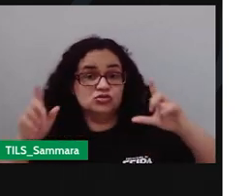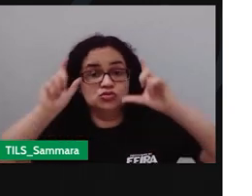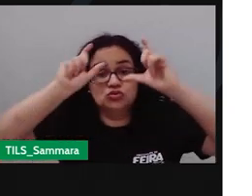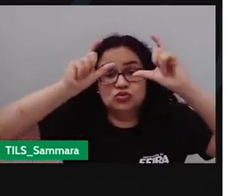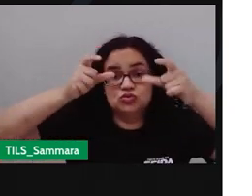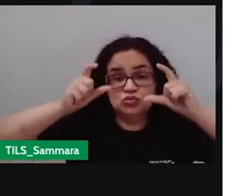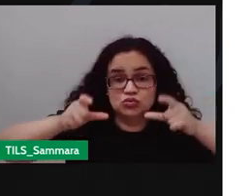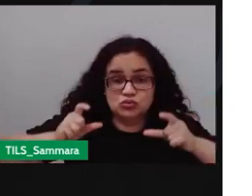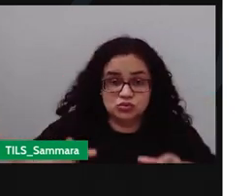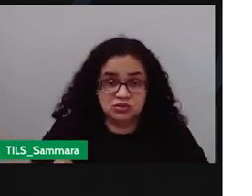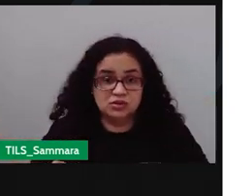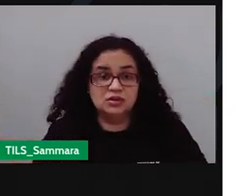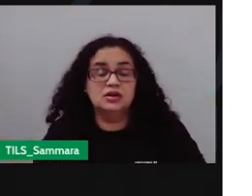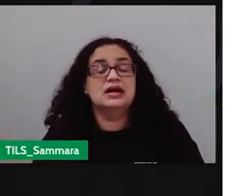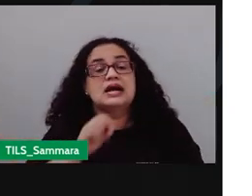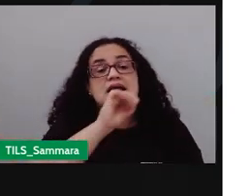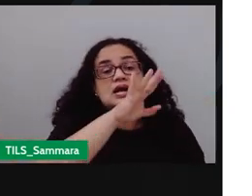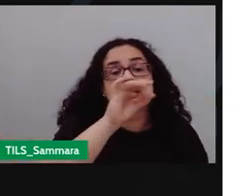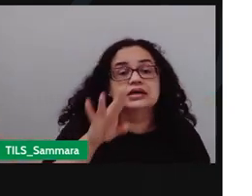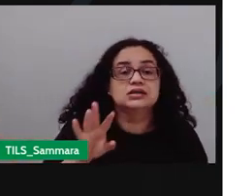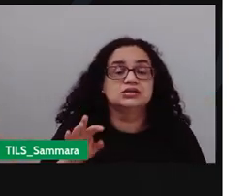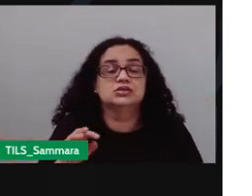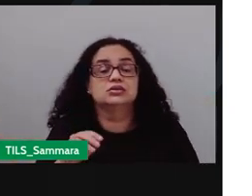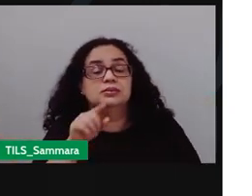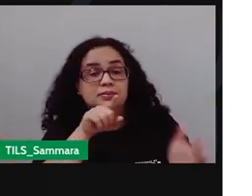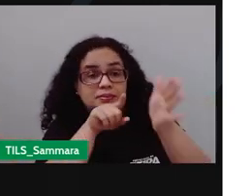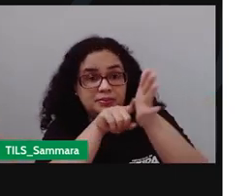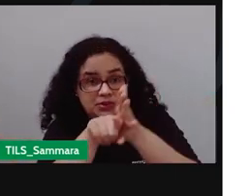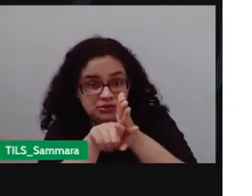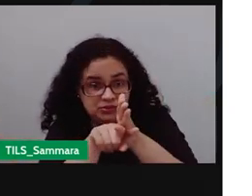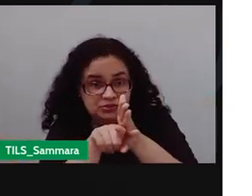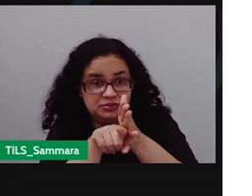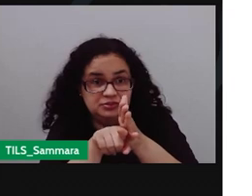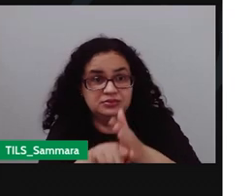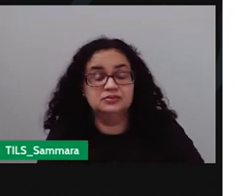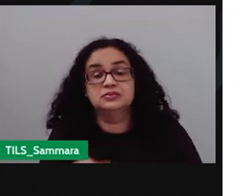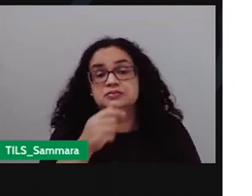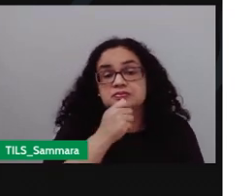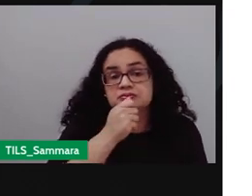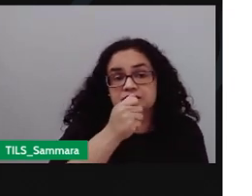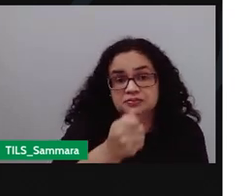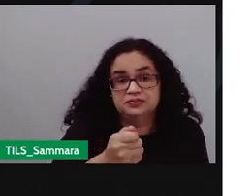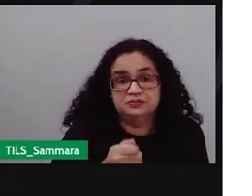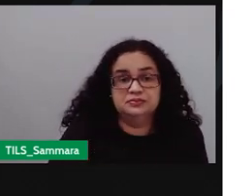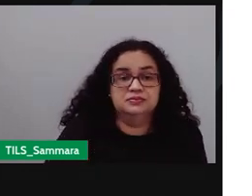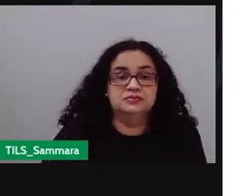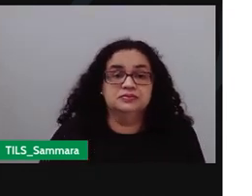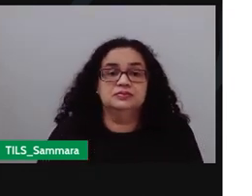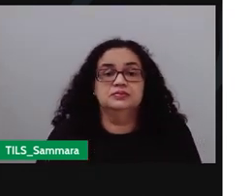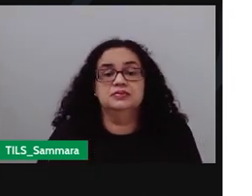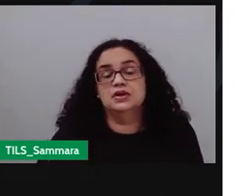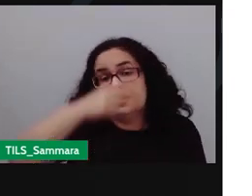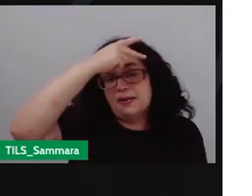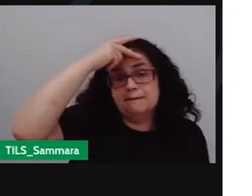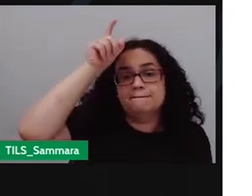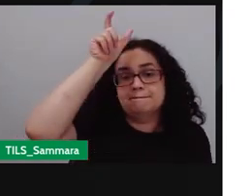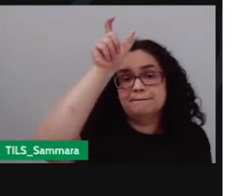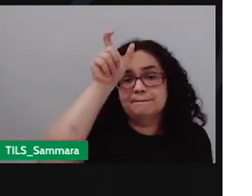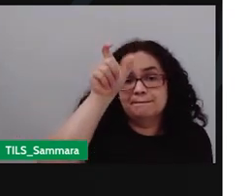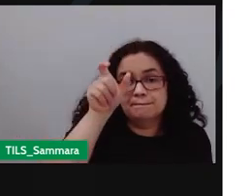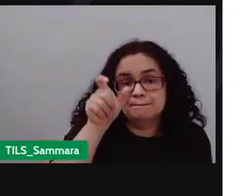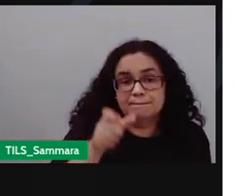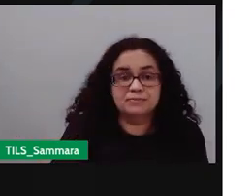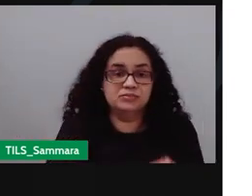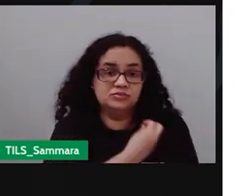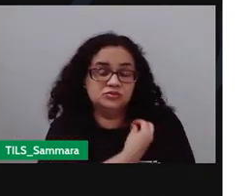veículos e cada um faz suas respectivas perguntas aos entrevistados. personalidade personalidade descreve a